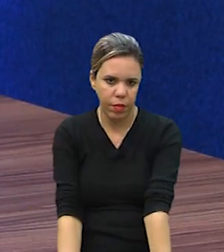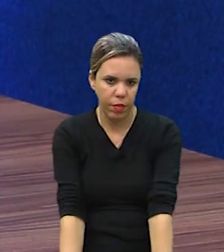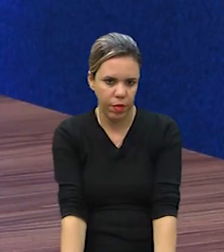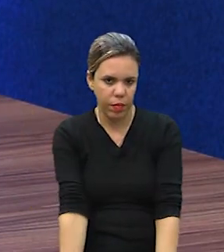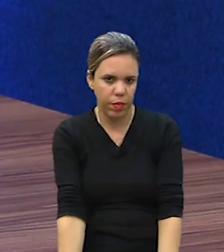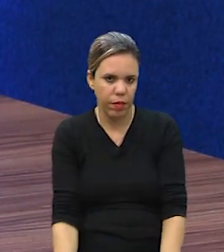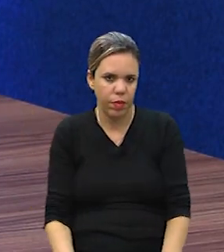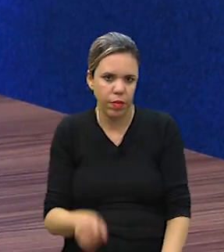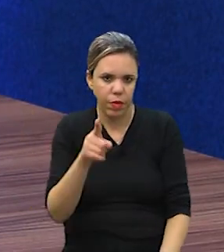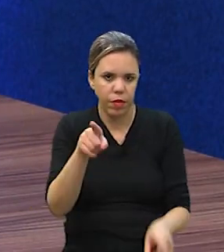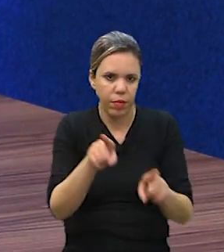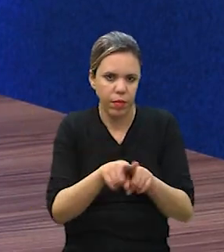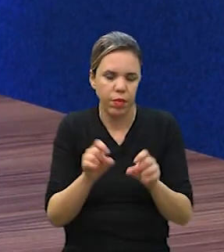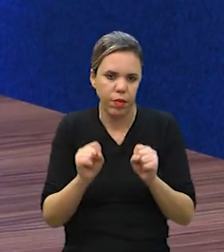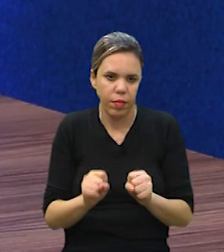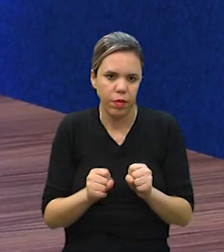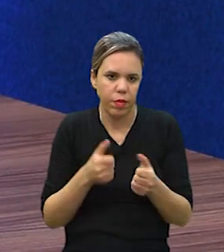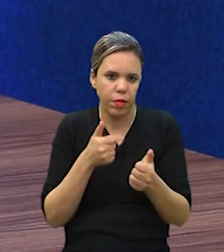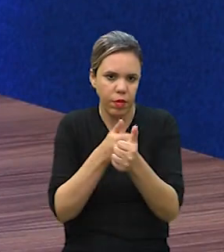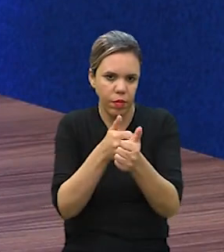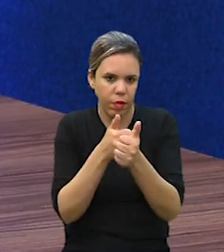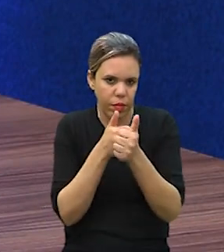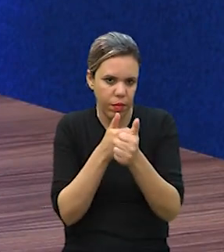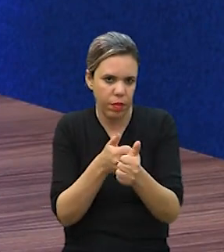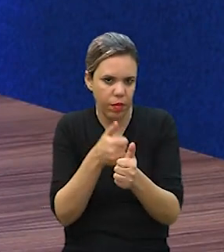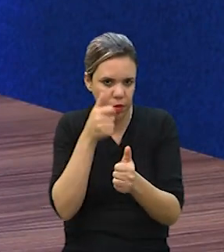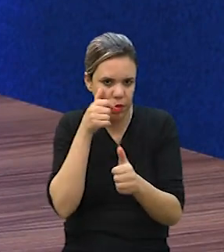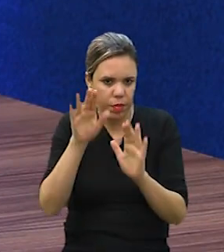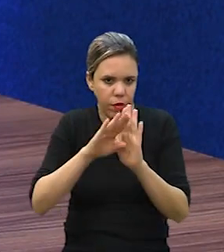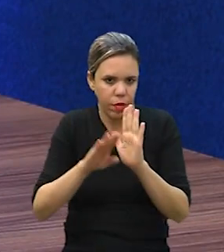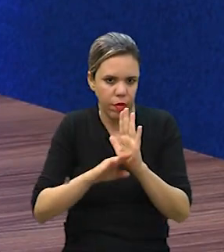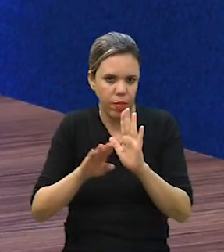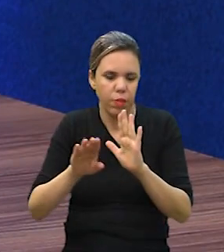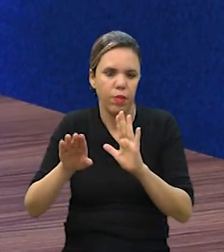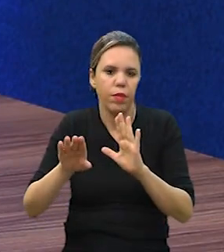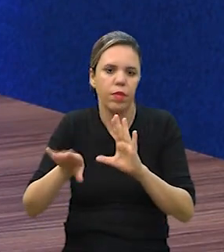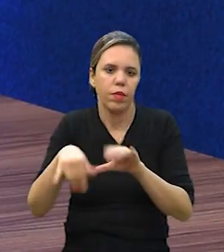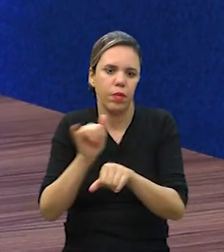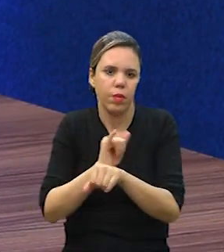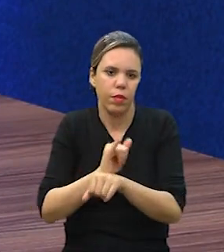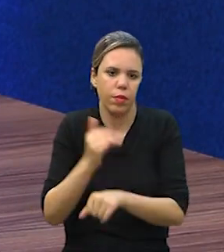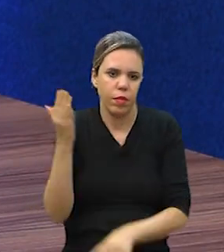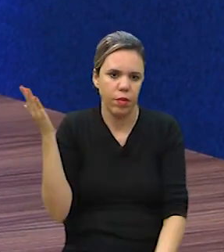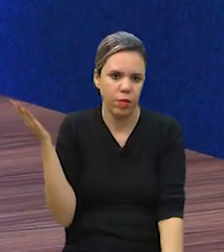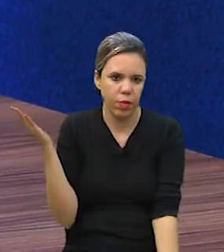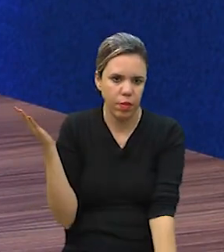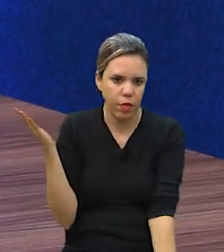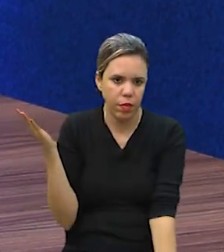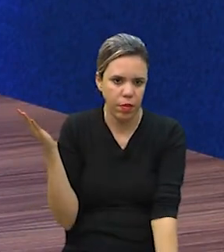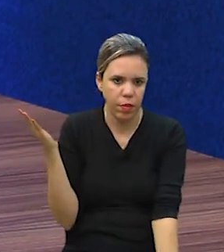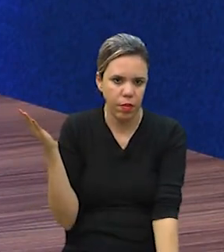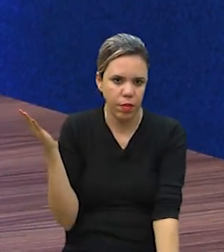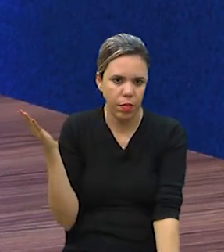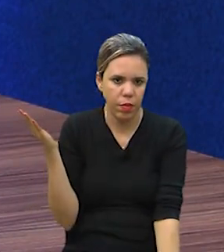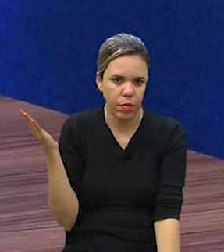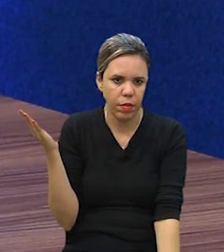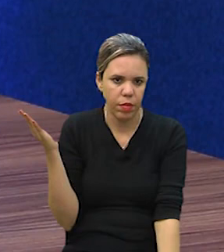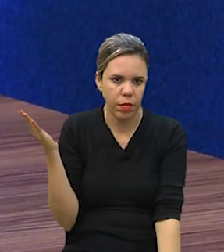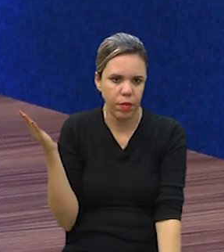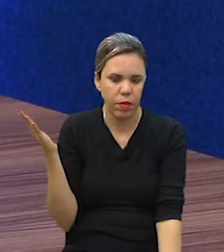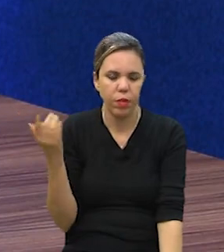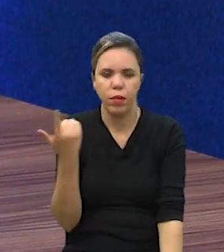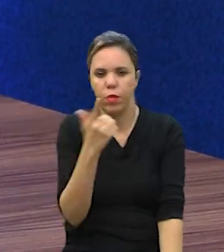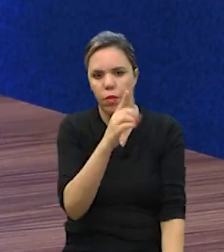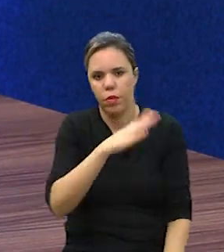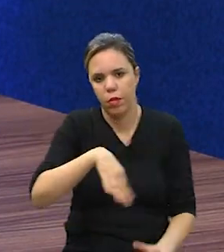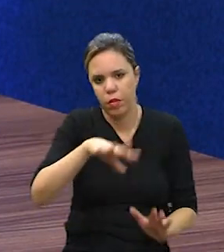978293776. Você também pode acompanhar o nosso programa no YouTube da TV Câmara Campinas tanto